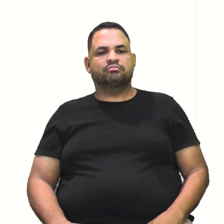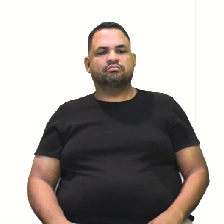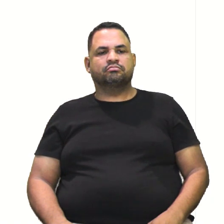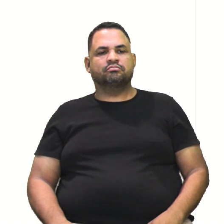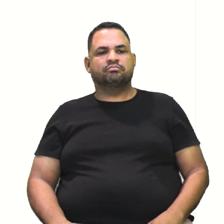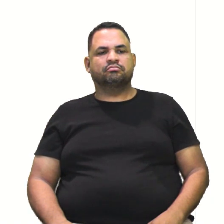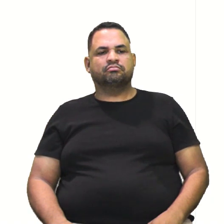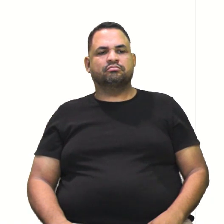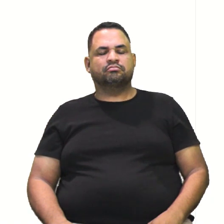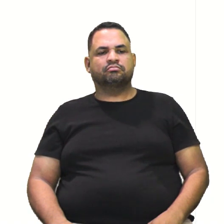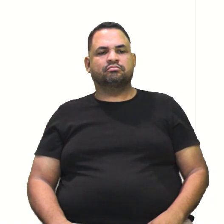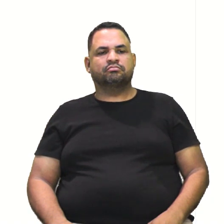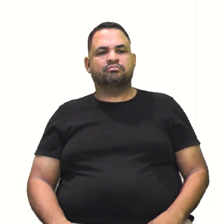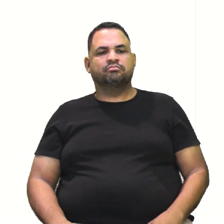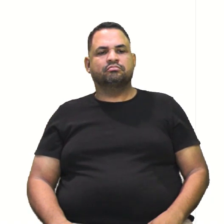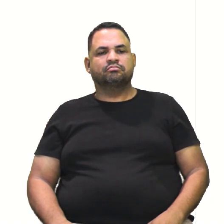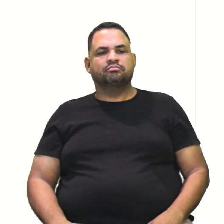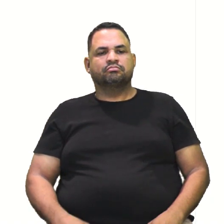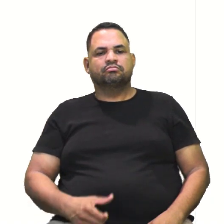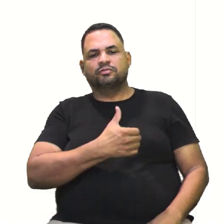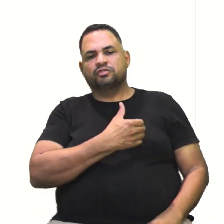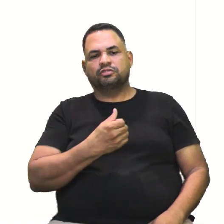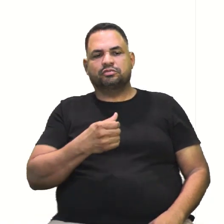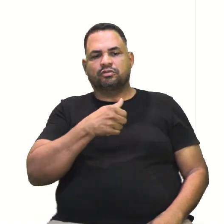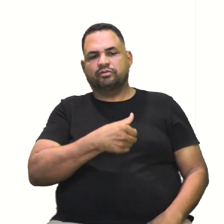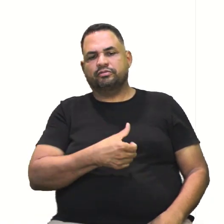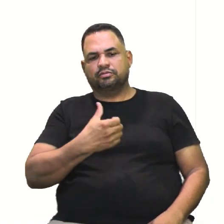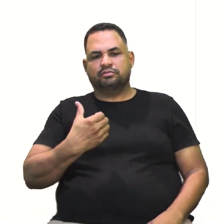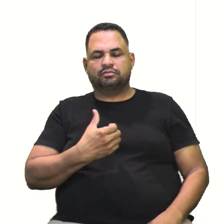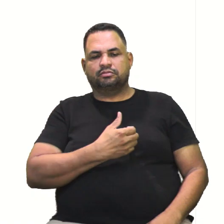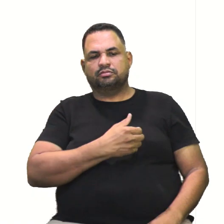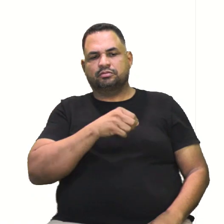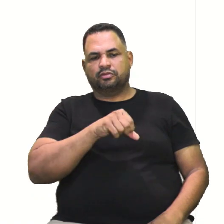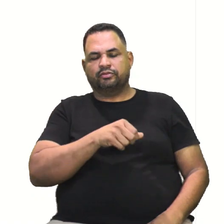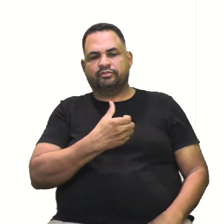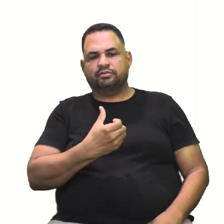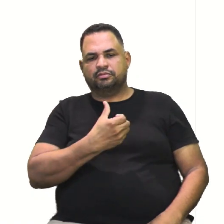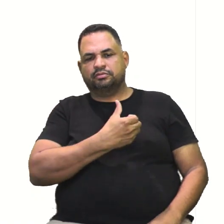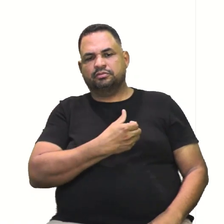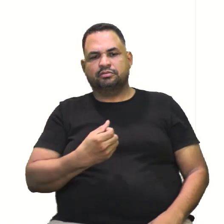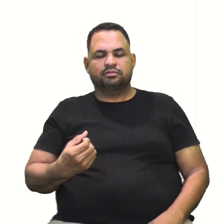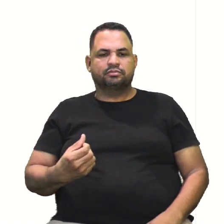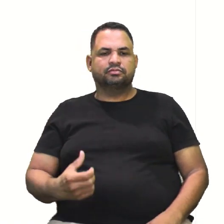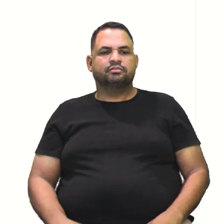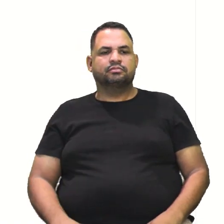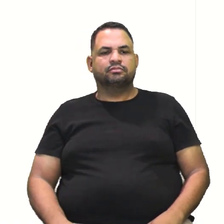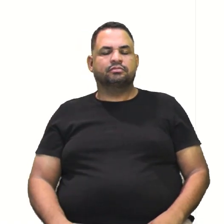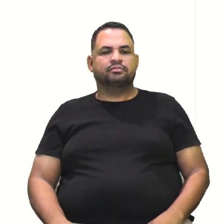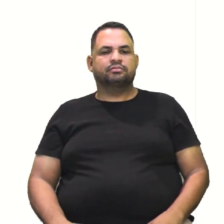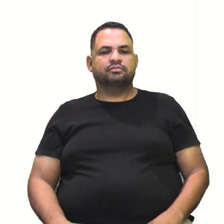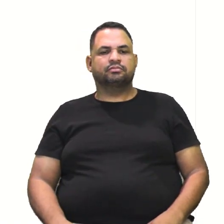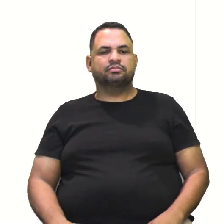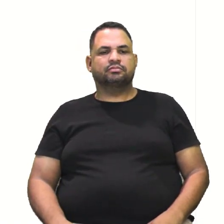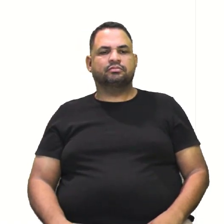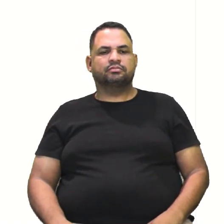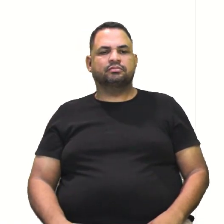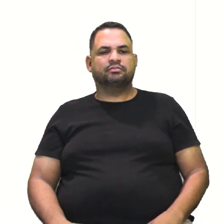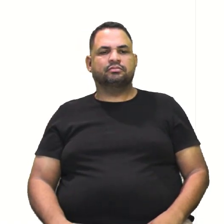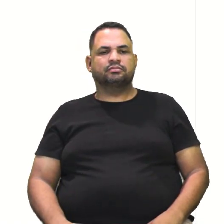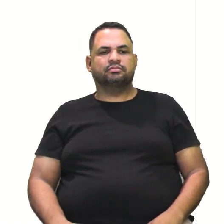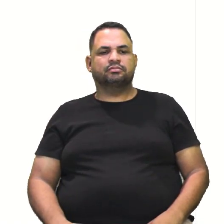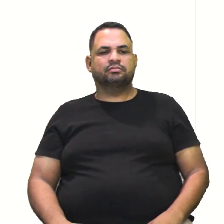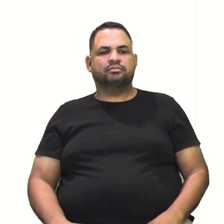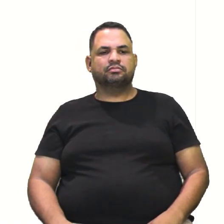por 9. E aqui vai dividir por 16, né? Legal, que é o contrário, né? Então, vamos ficar com